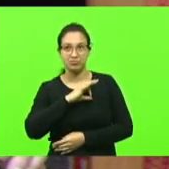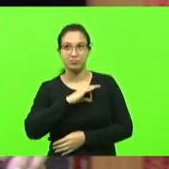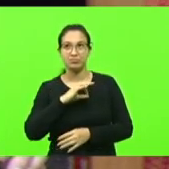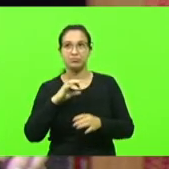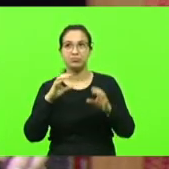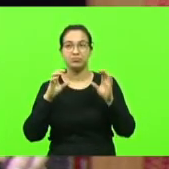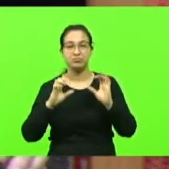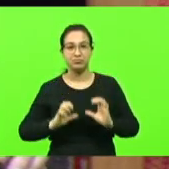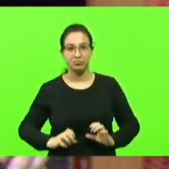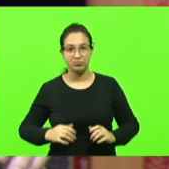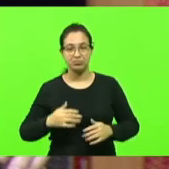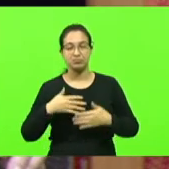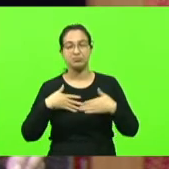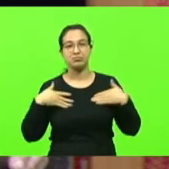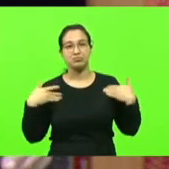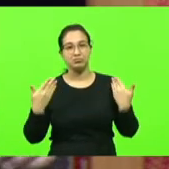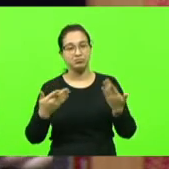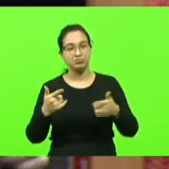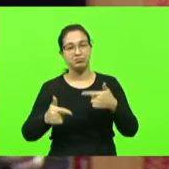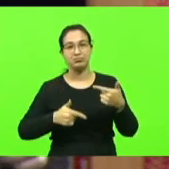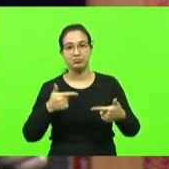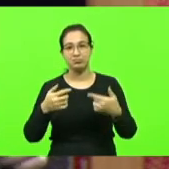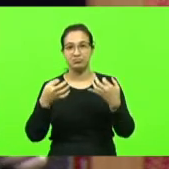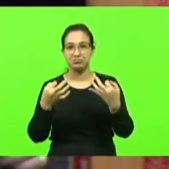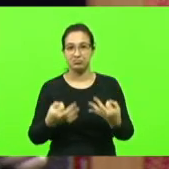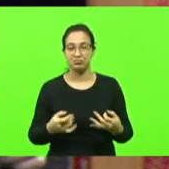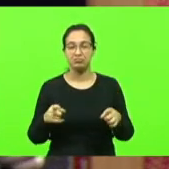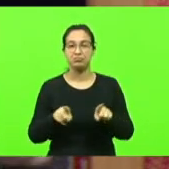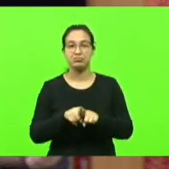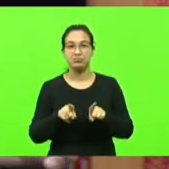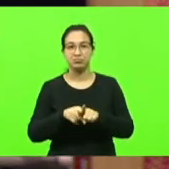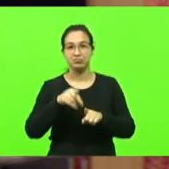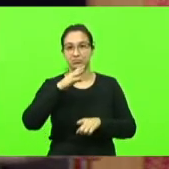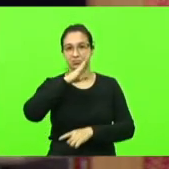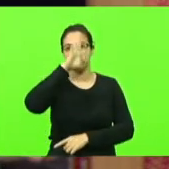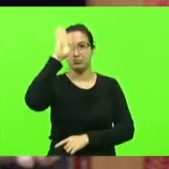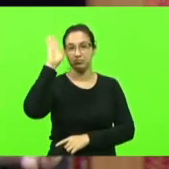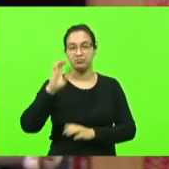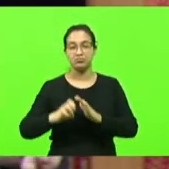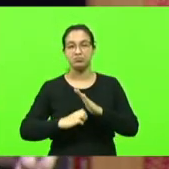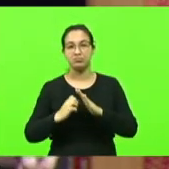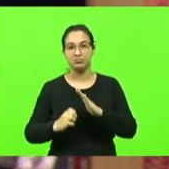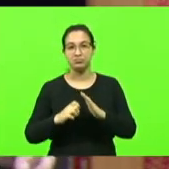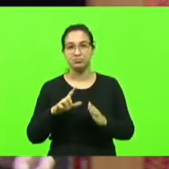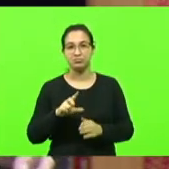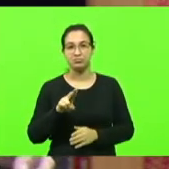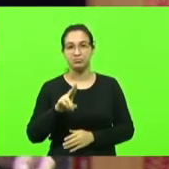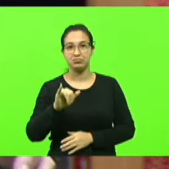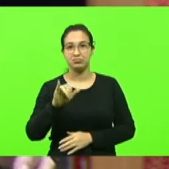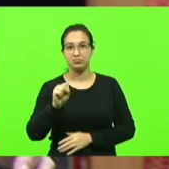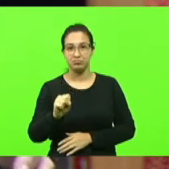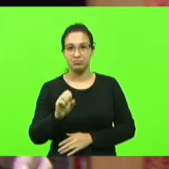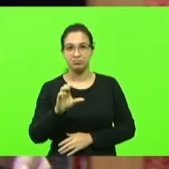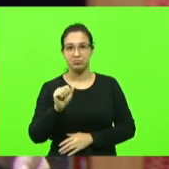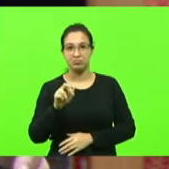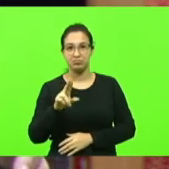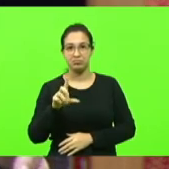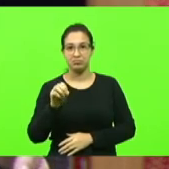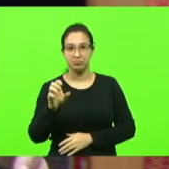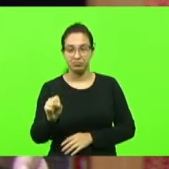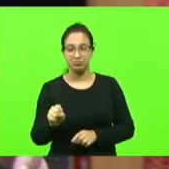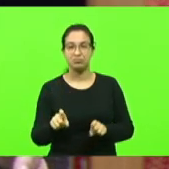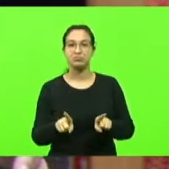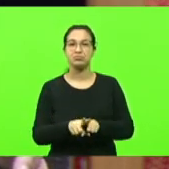tem feito também do comandante bombeiro comunitário empresário Luiz Carlos Reis e o bombeiro Gilberto